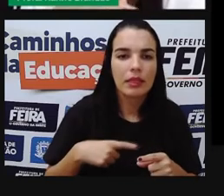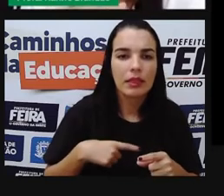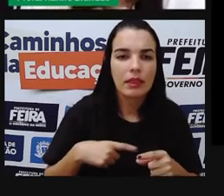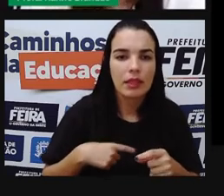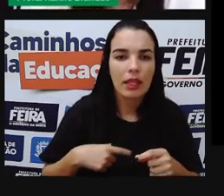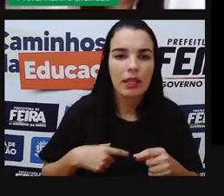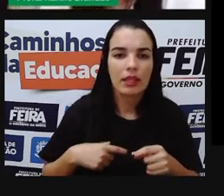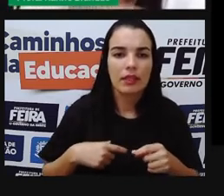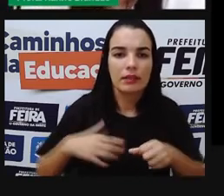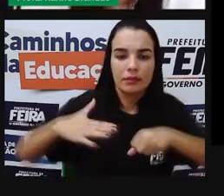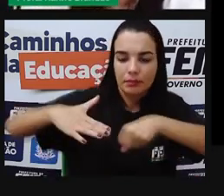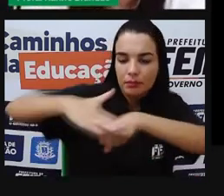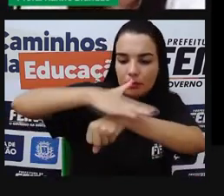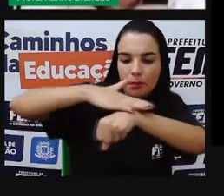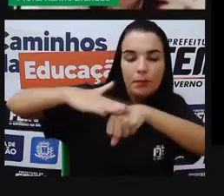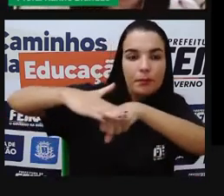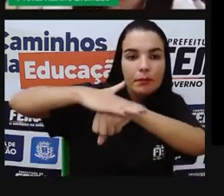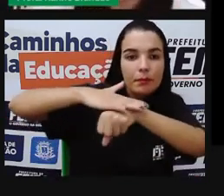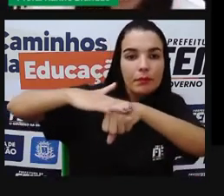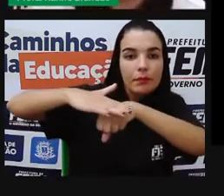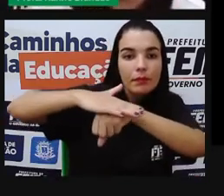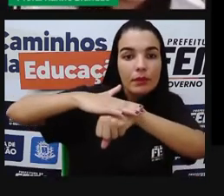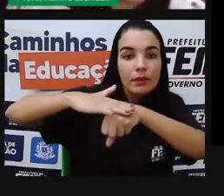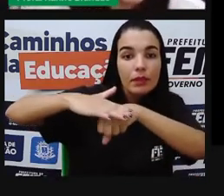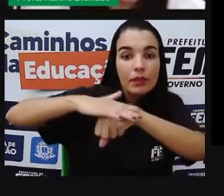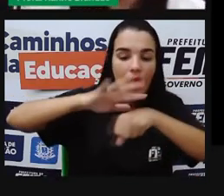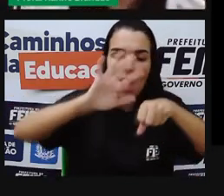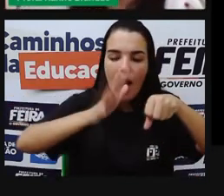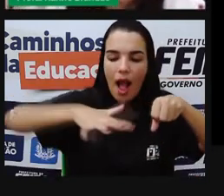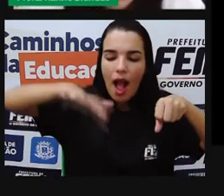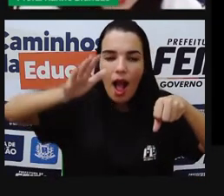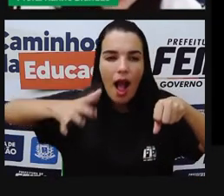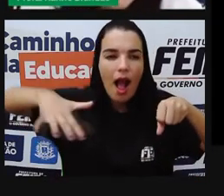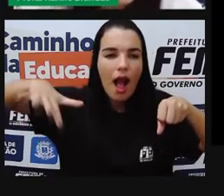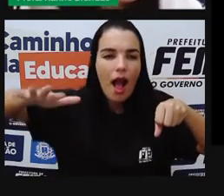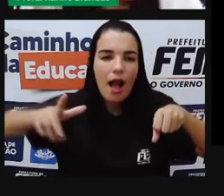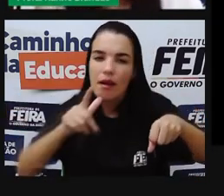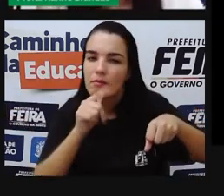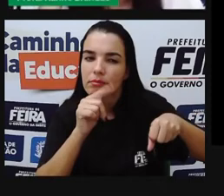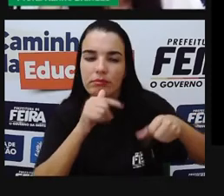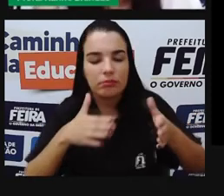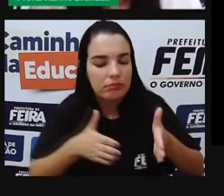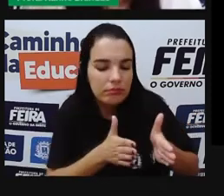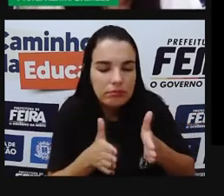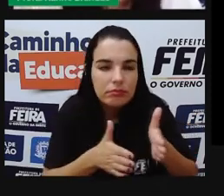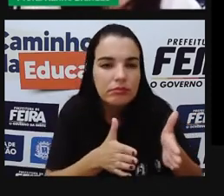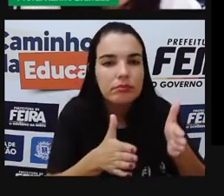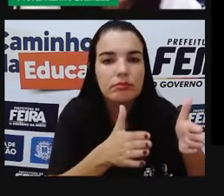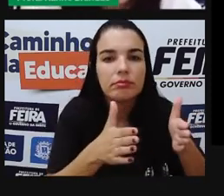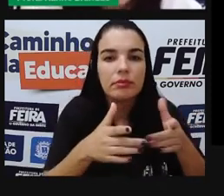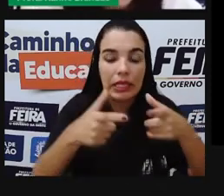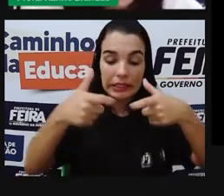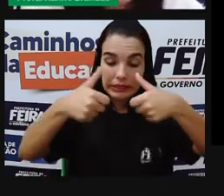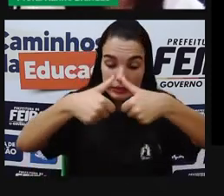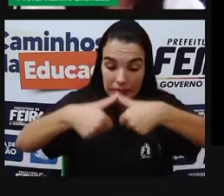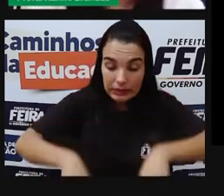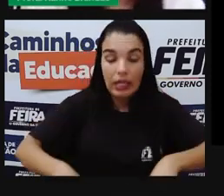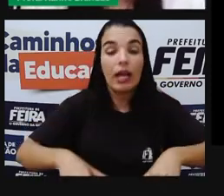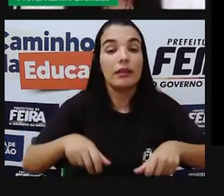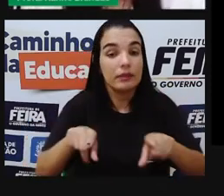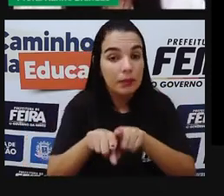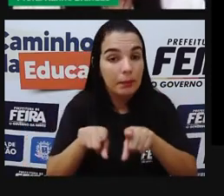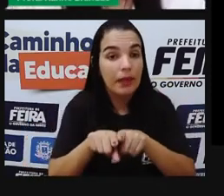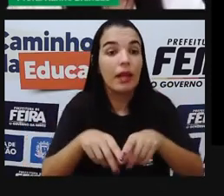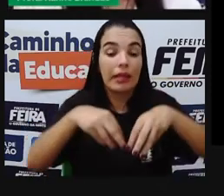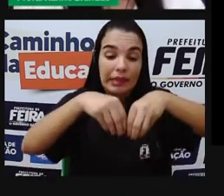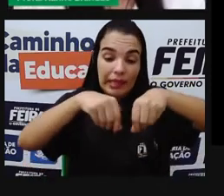litosfera, em cima da litosfera, que os rios, os oceanos, os mares, eles vão estar, ok? Então